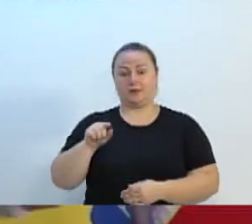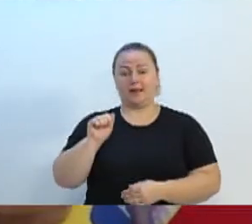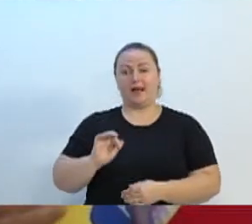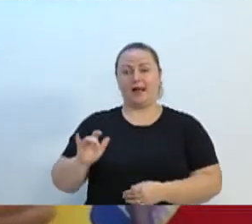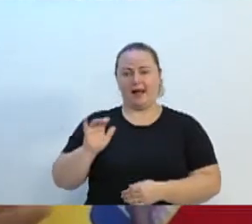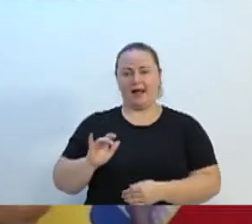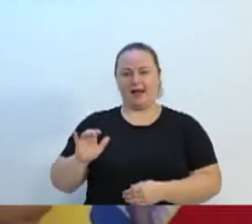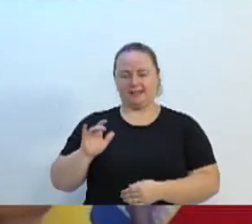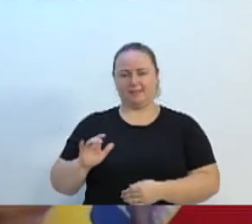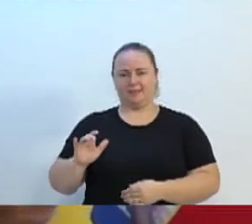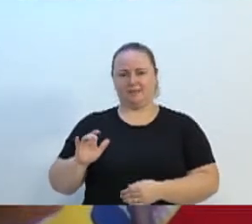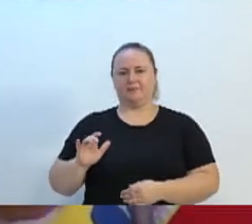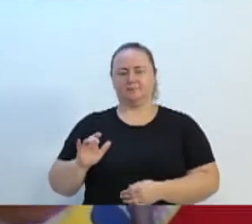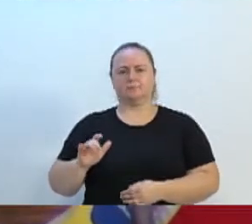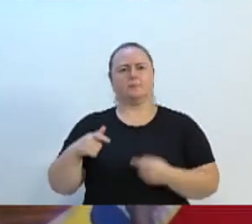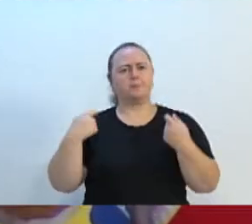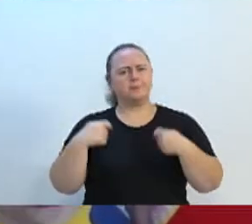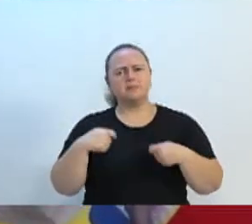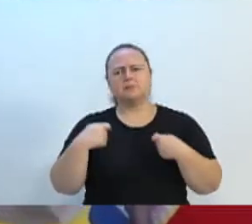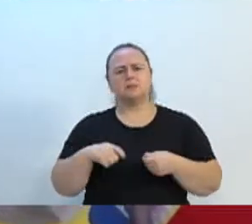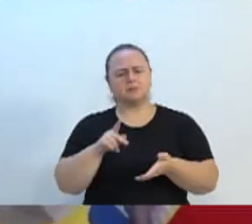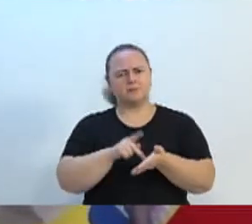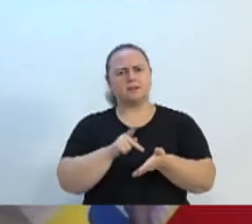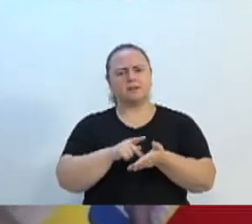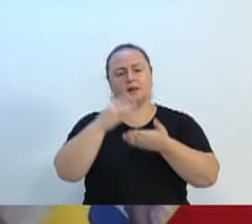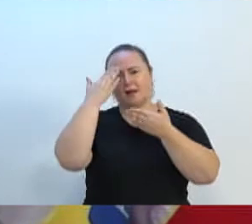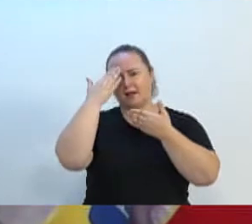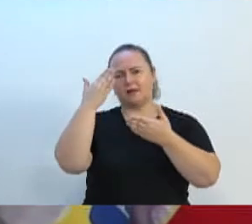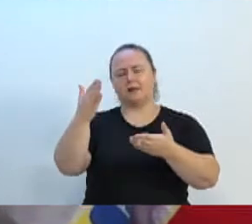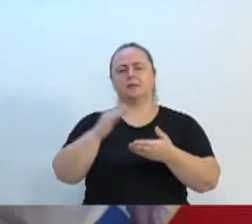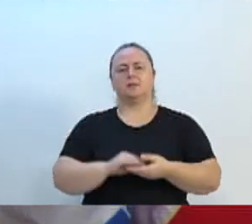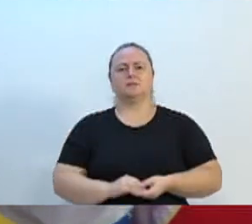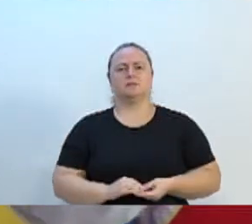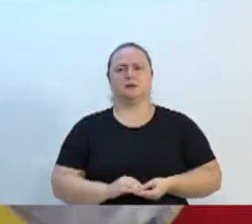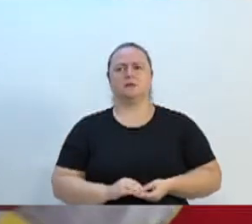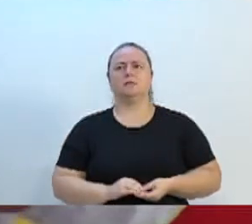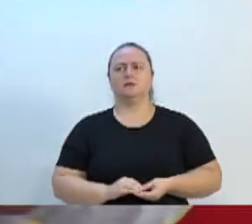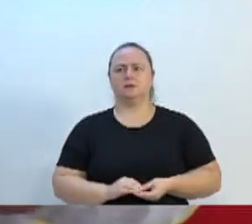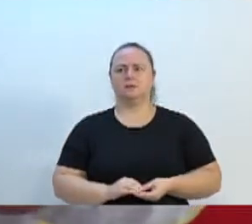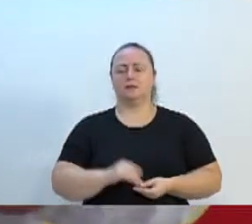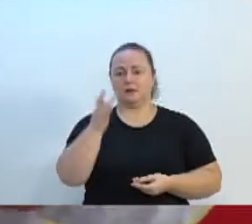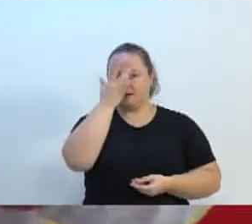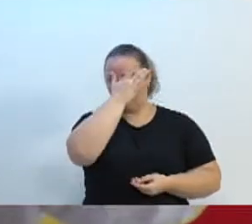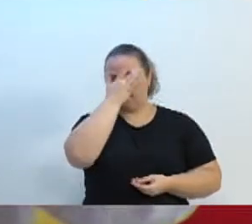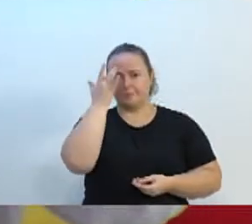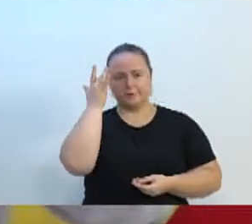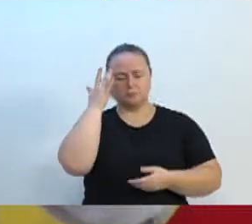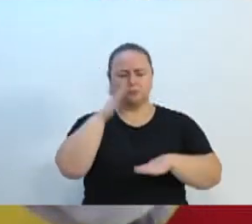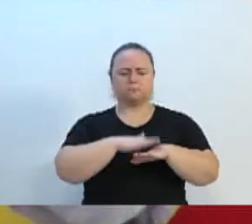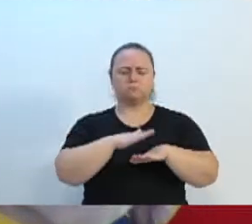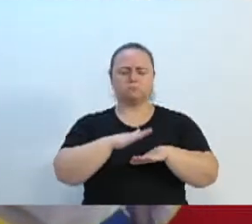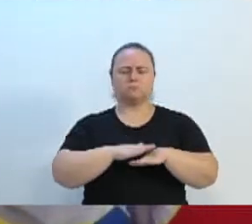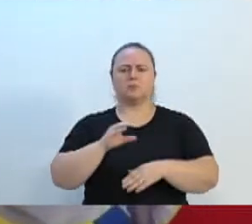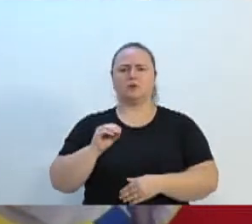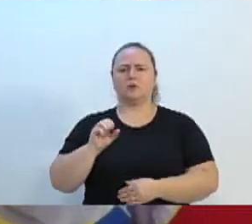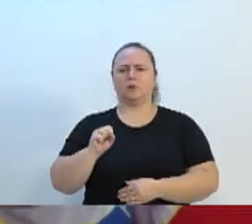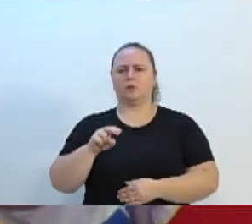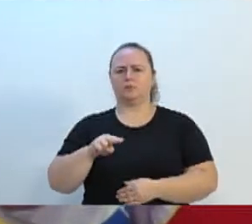Tiosni, eu quero aqui agradecer essas pessoas. Essas pessoas que fizeram, o Tiosni, a Elaine,